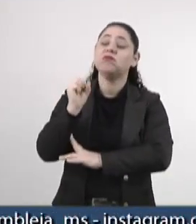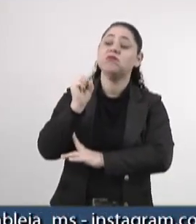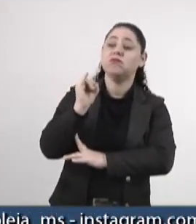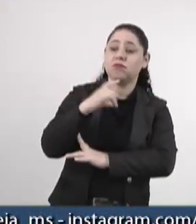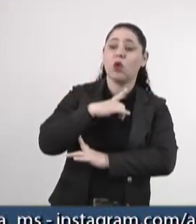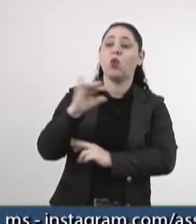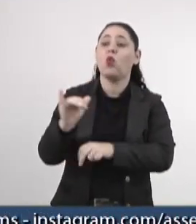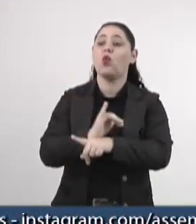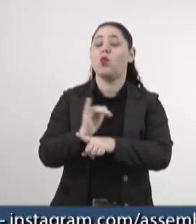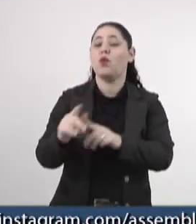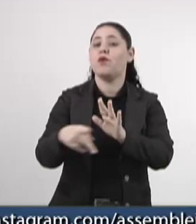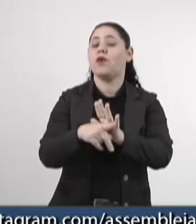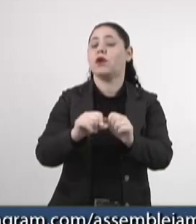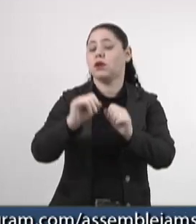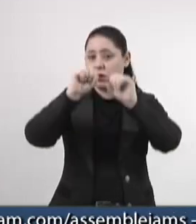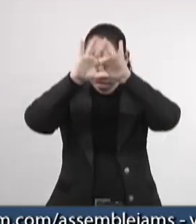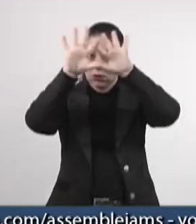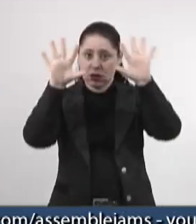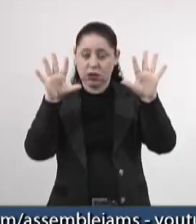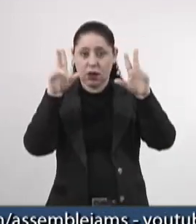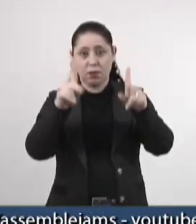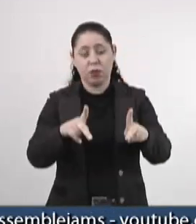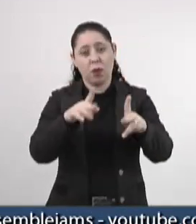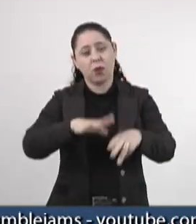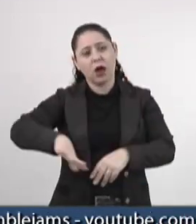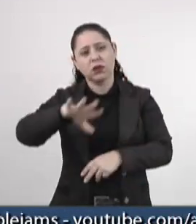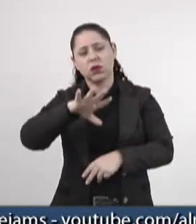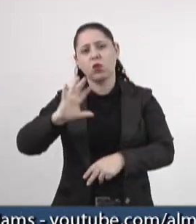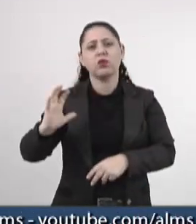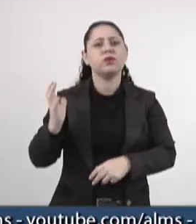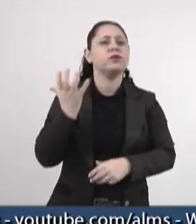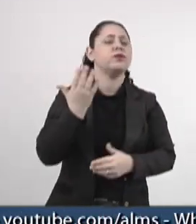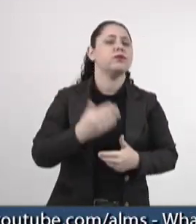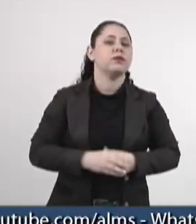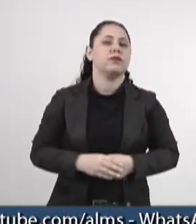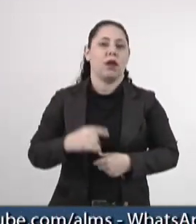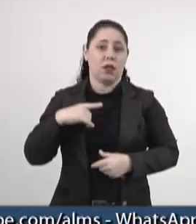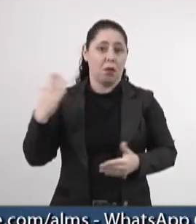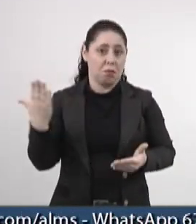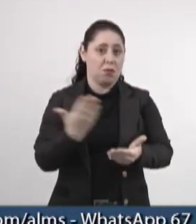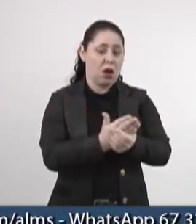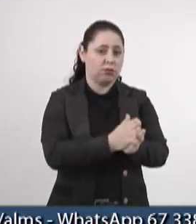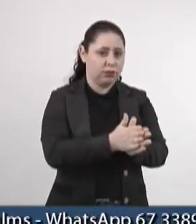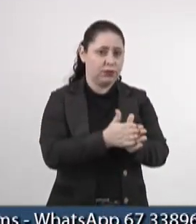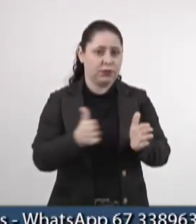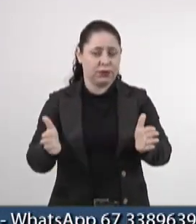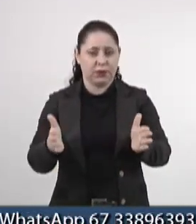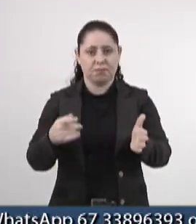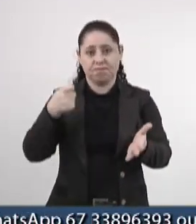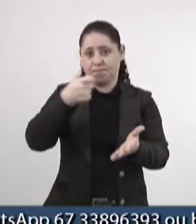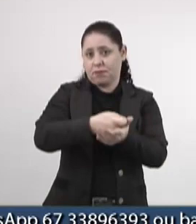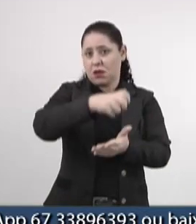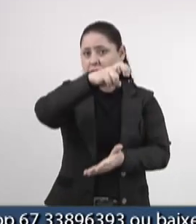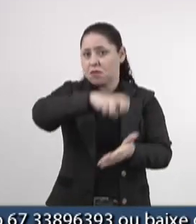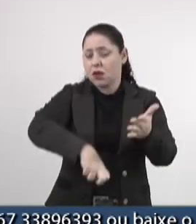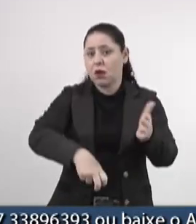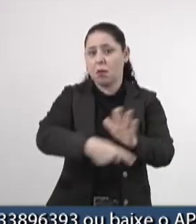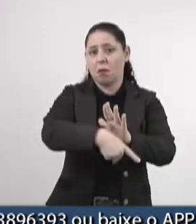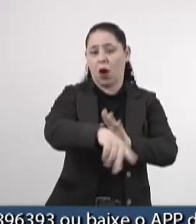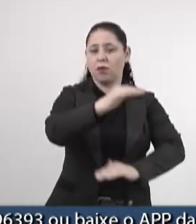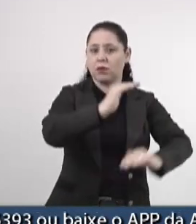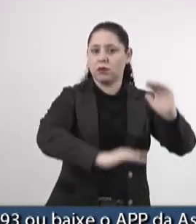as medidas adotadas para esclarecer a população sobre esses casos? Existem processos disciplinares contra os